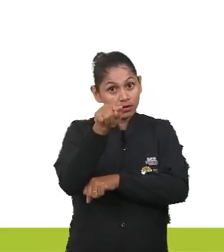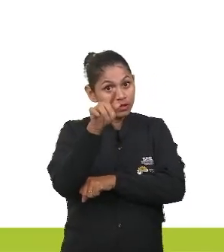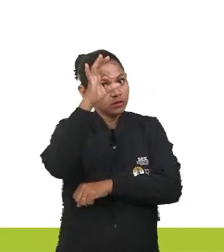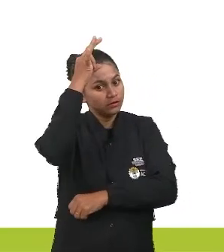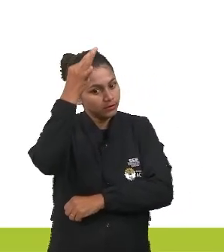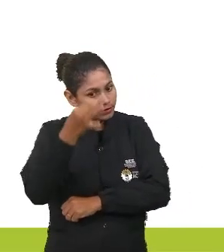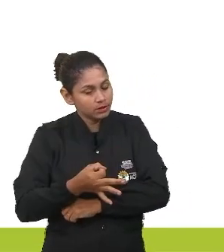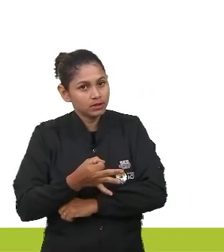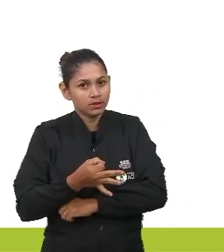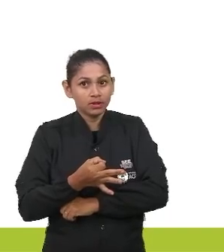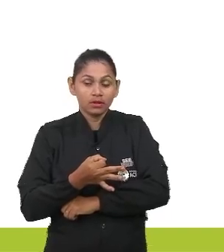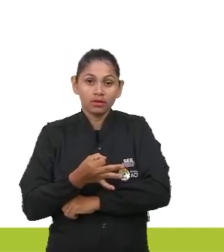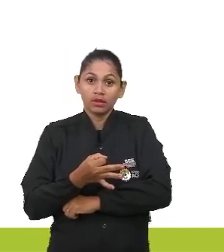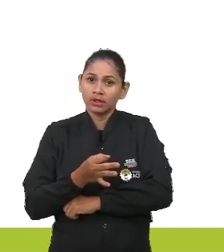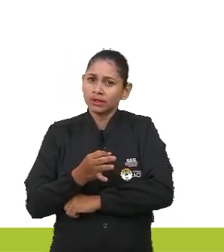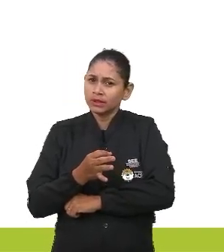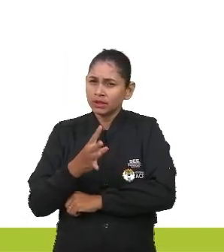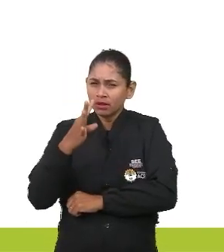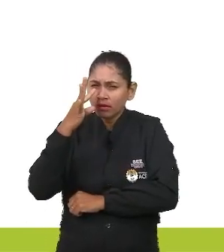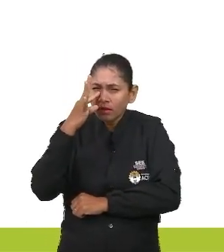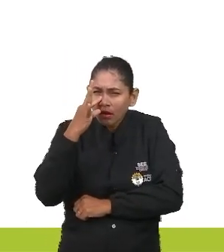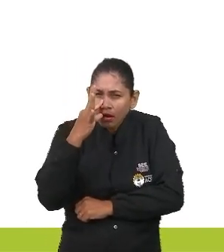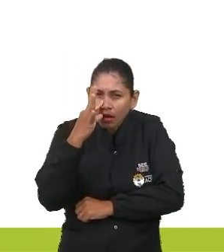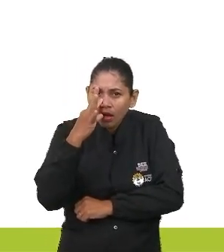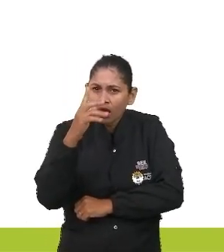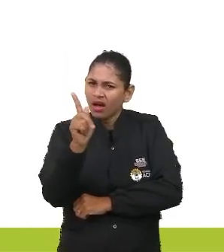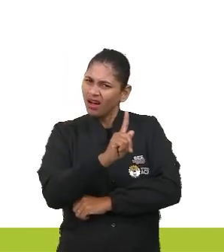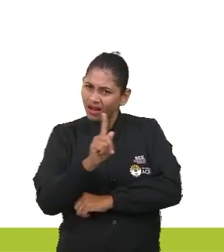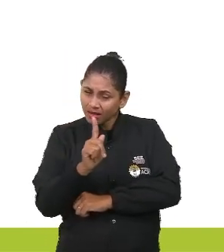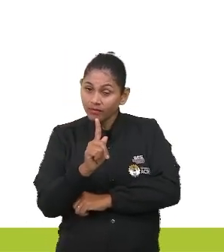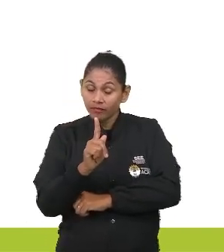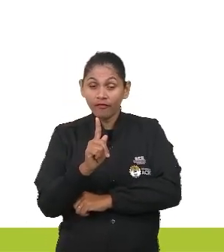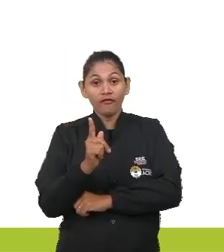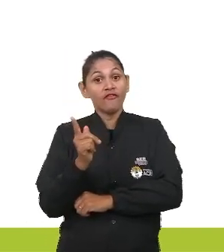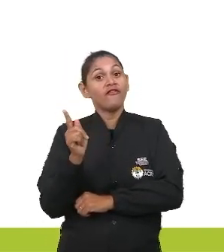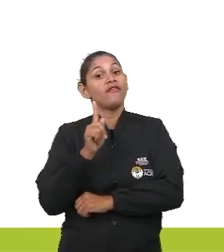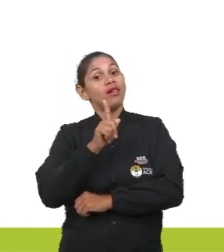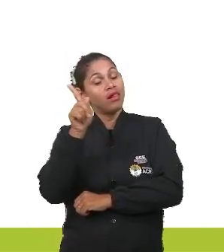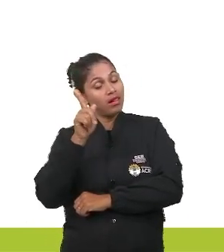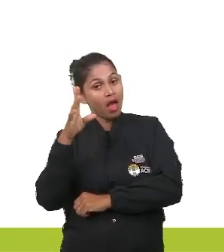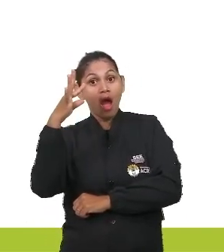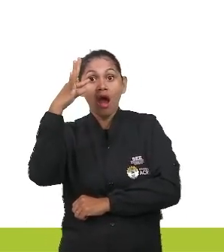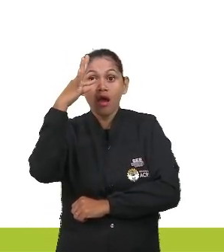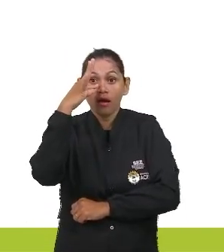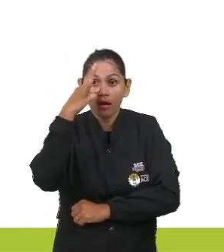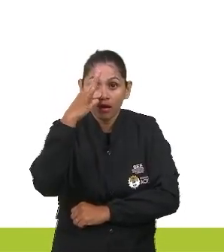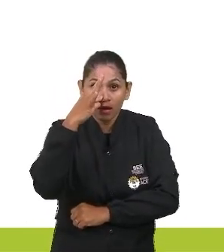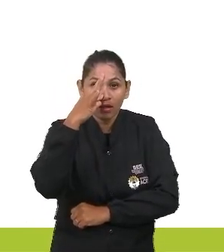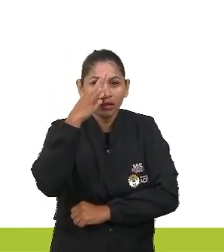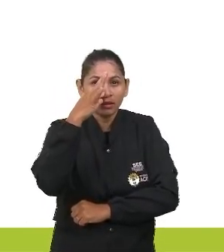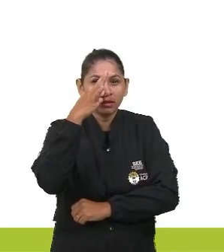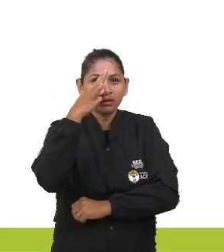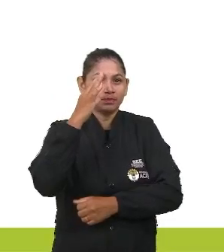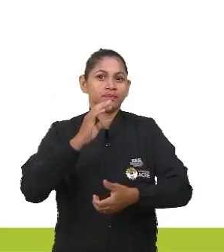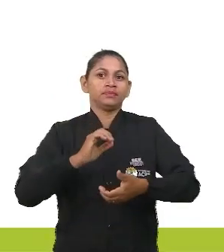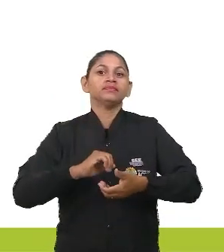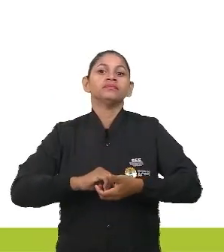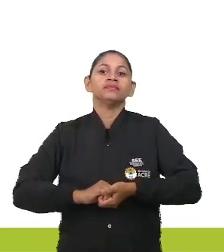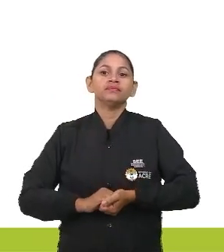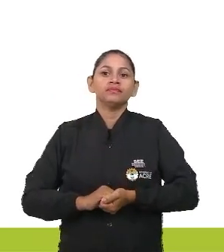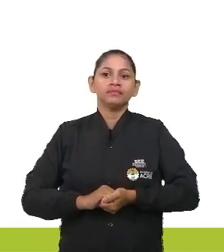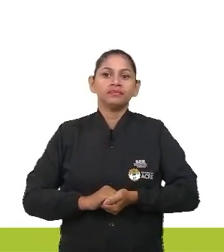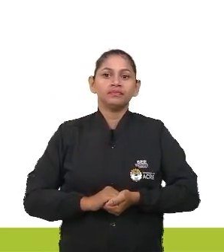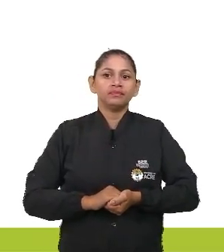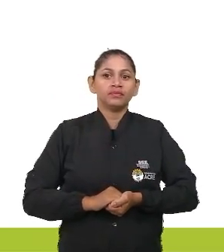assistiu assista pessoal O Oli é um filme da Disney junto com o estúdio Pixar